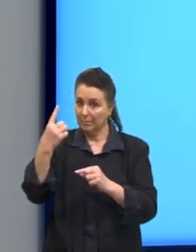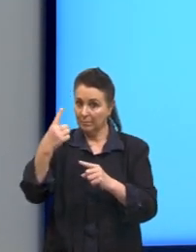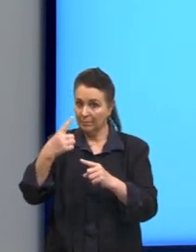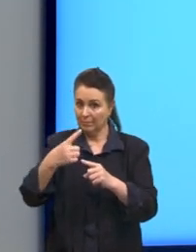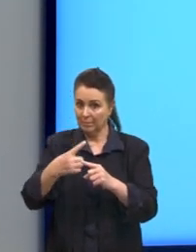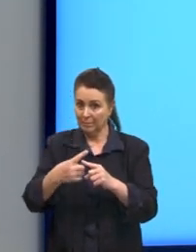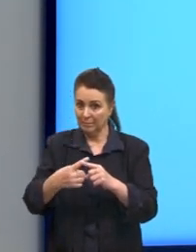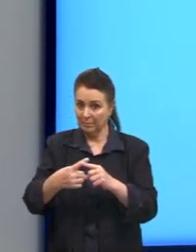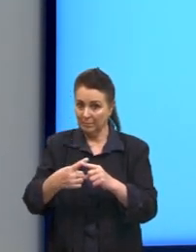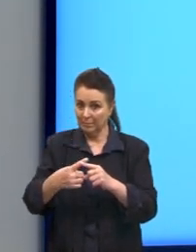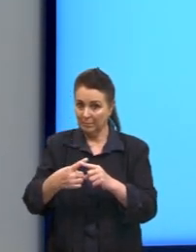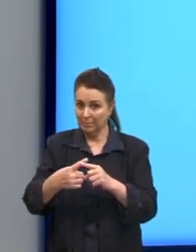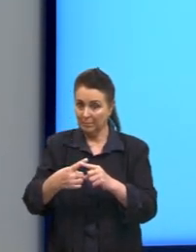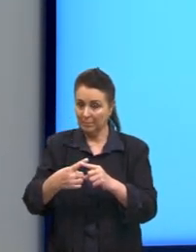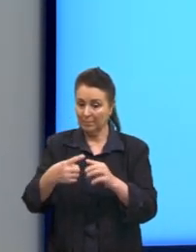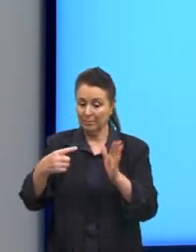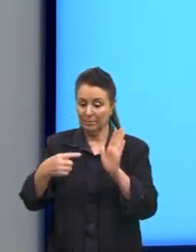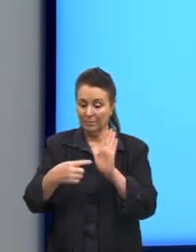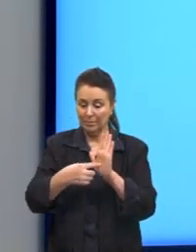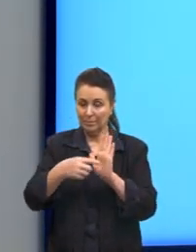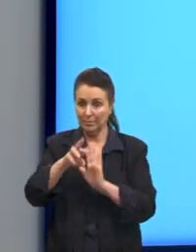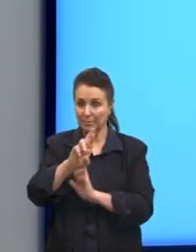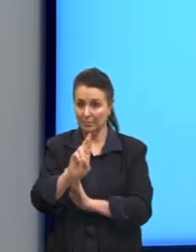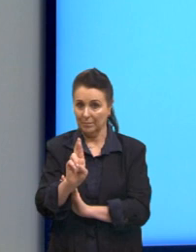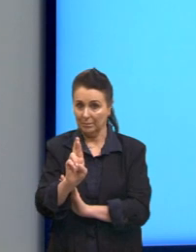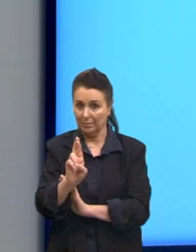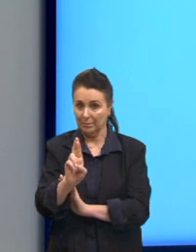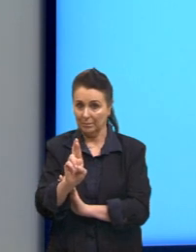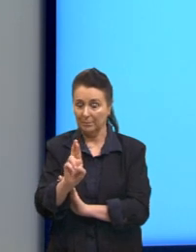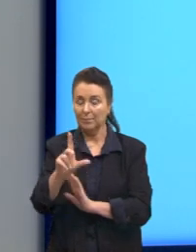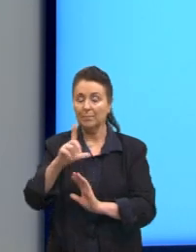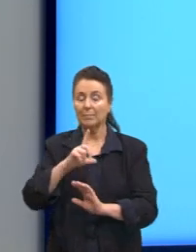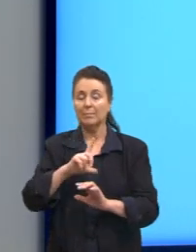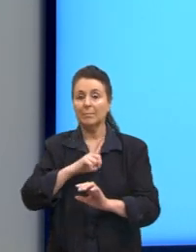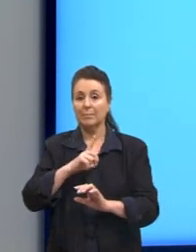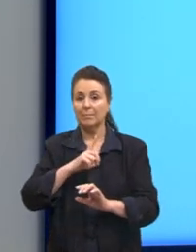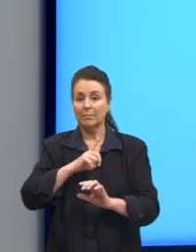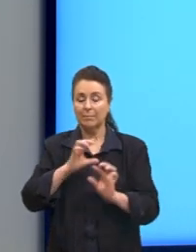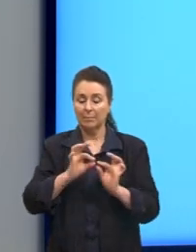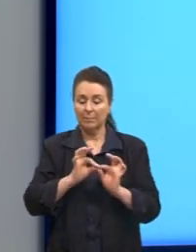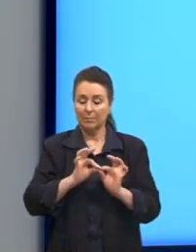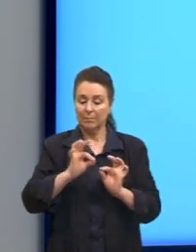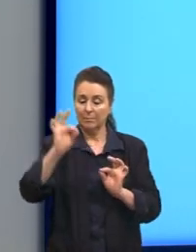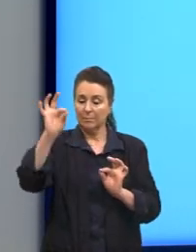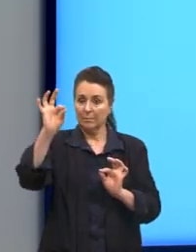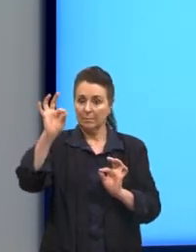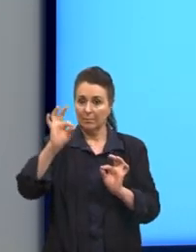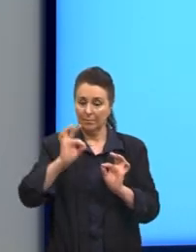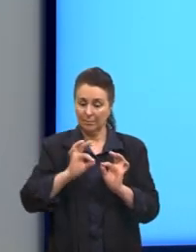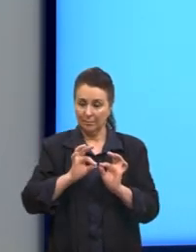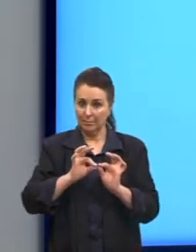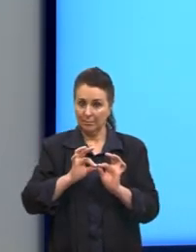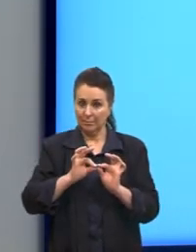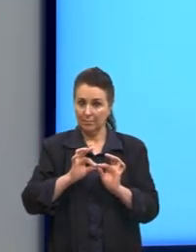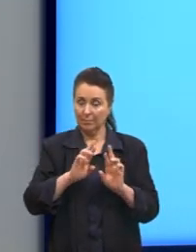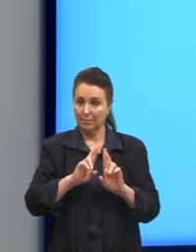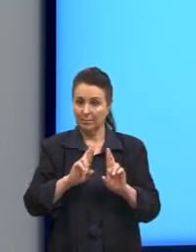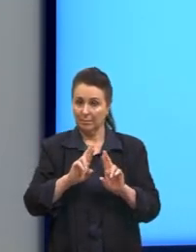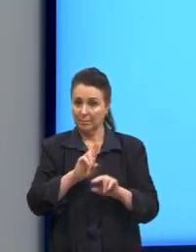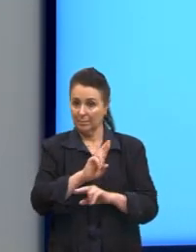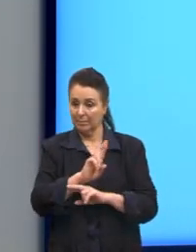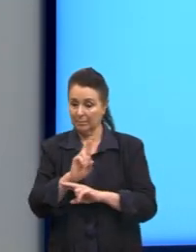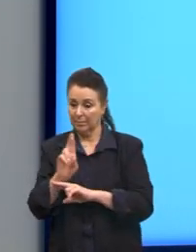marcado o ponto R. Então, nós temos, né, segmentos ali de reta que nós montamos,